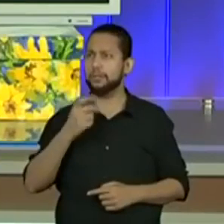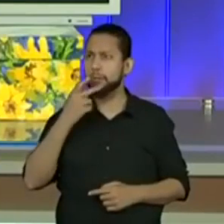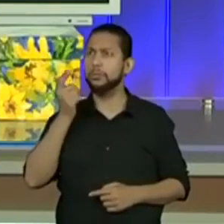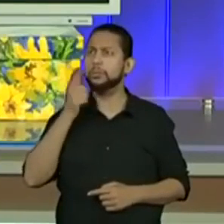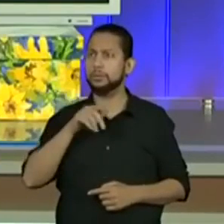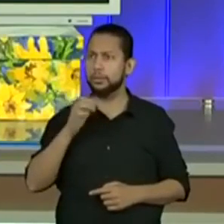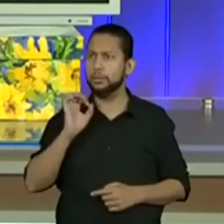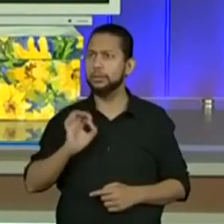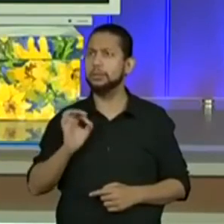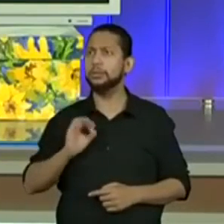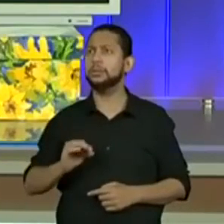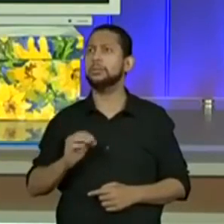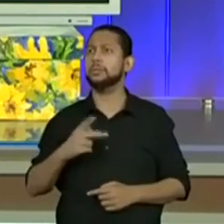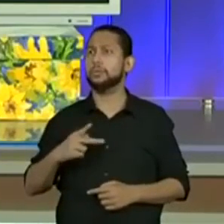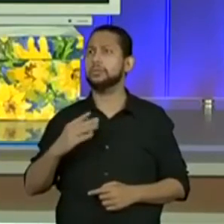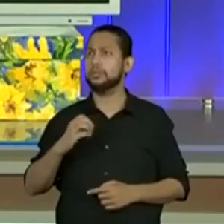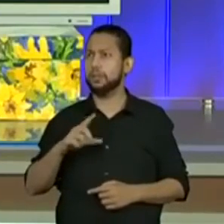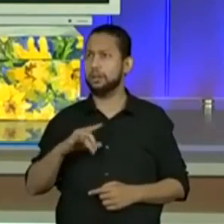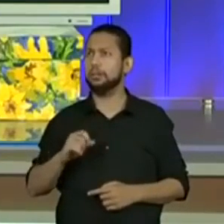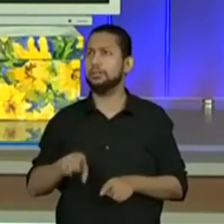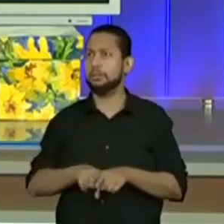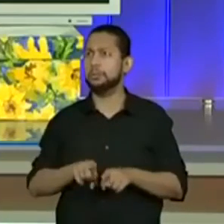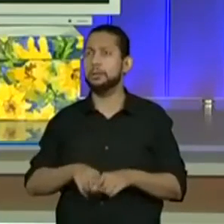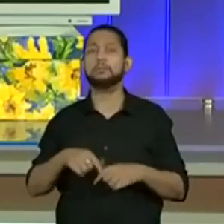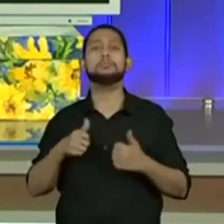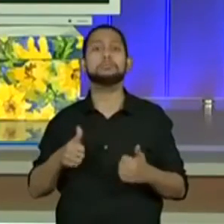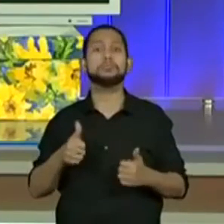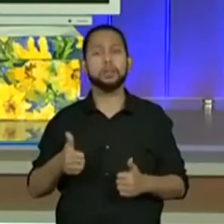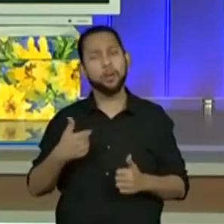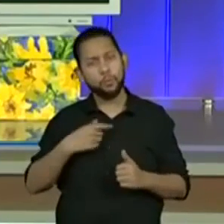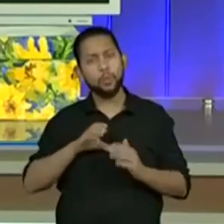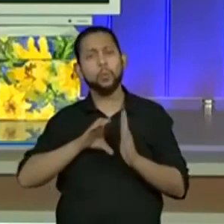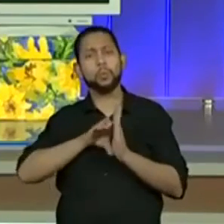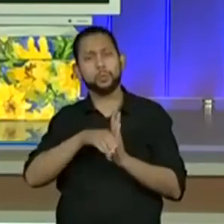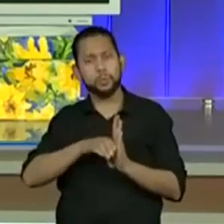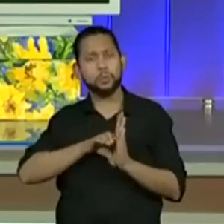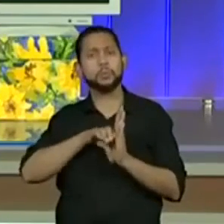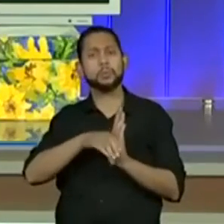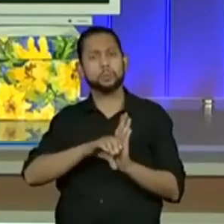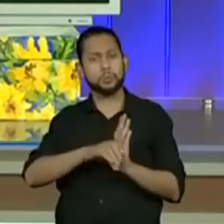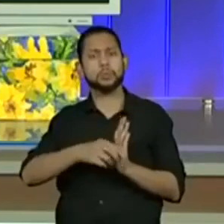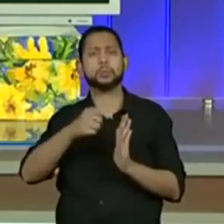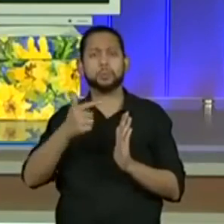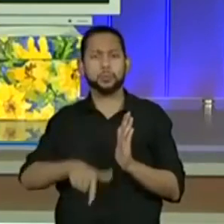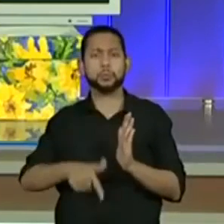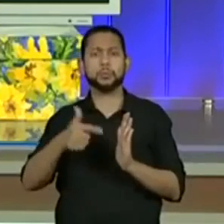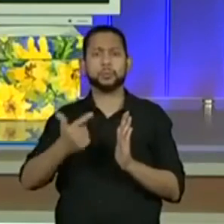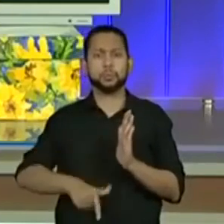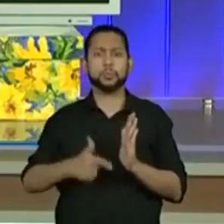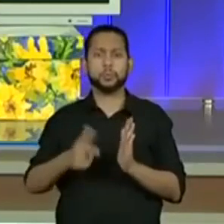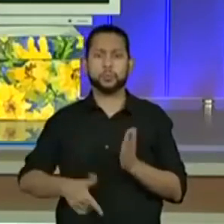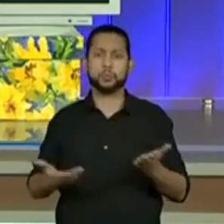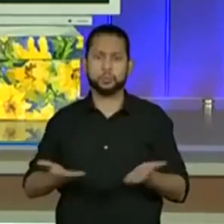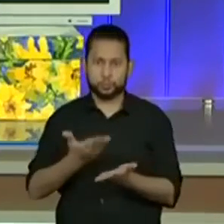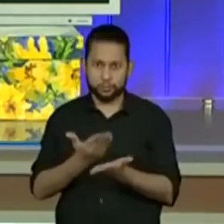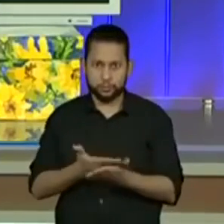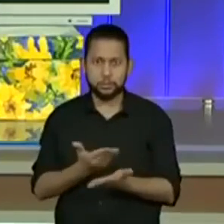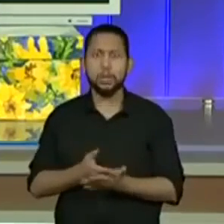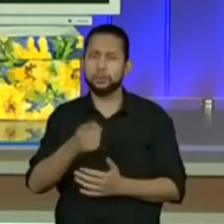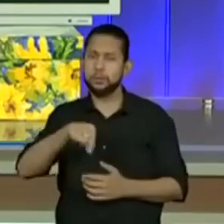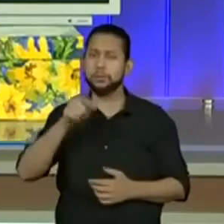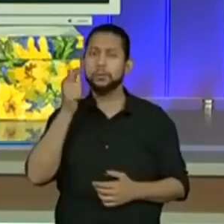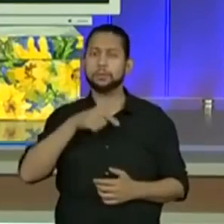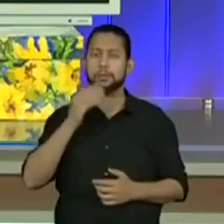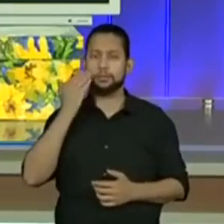Professora Célia também. Mas não se preocupe que eu vou repetir esses conceitos algumas vezes na aula de hoje, tá? Então vai dar pra todo mundo